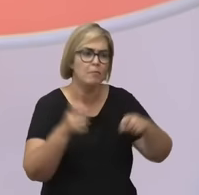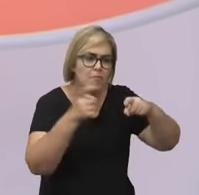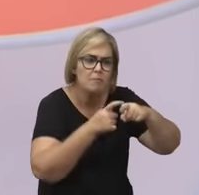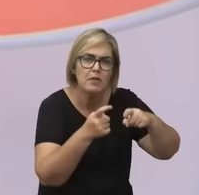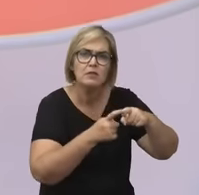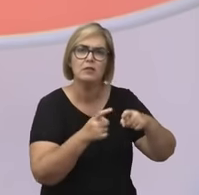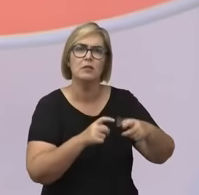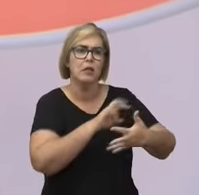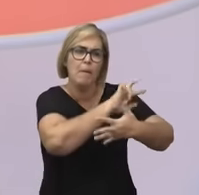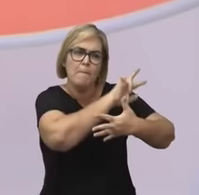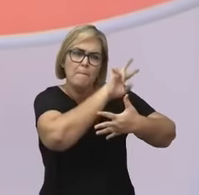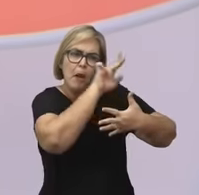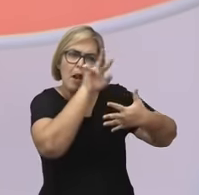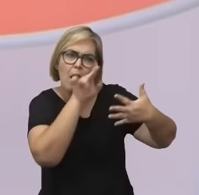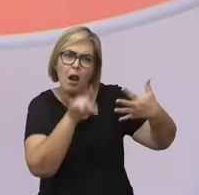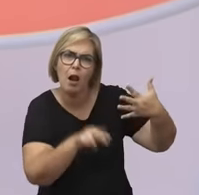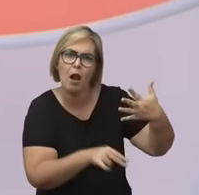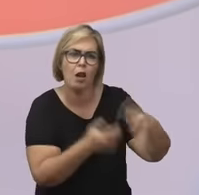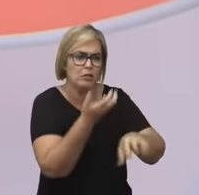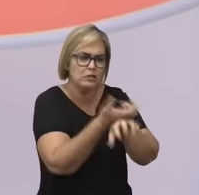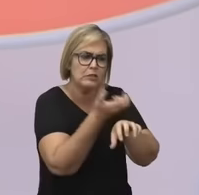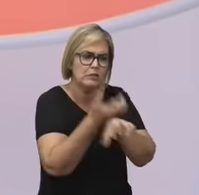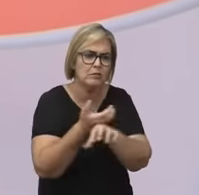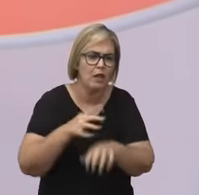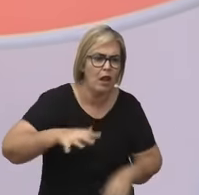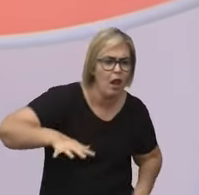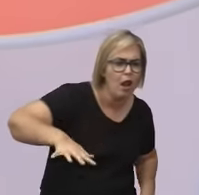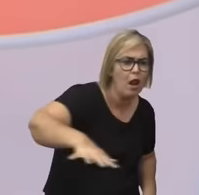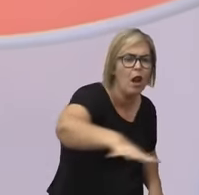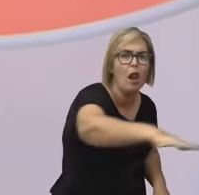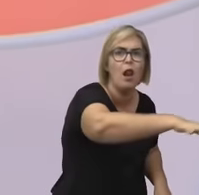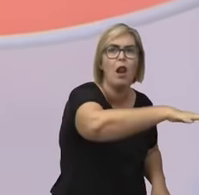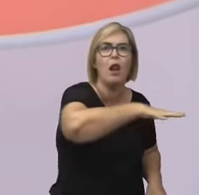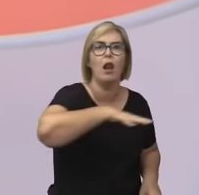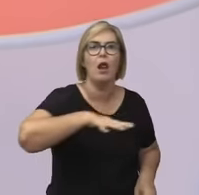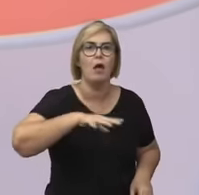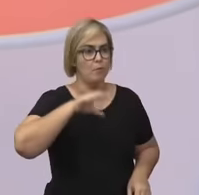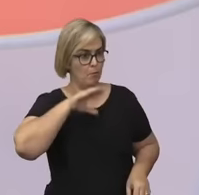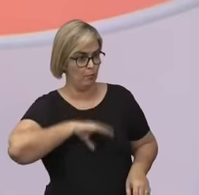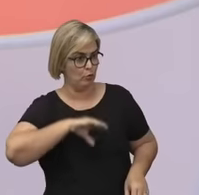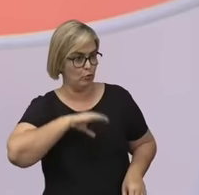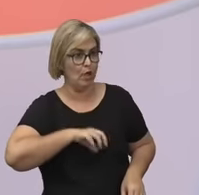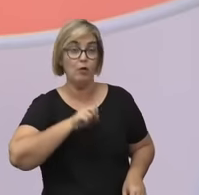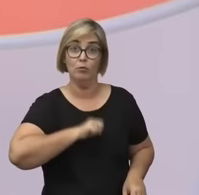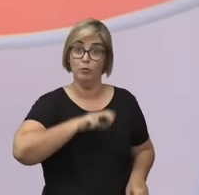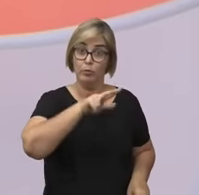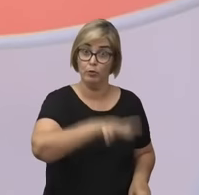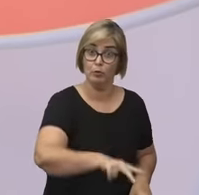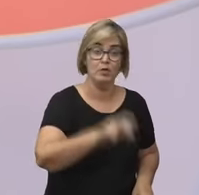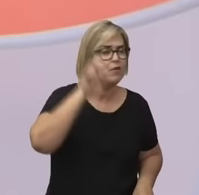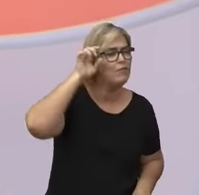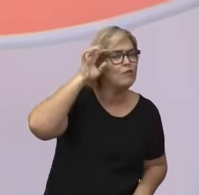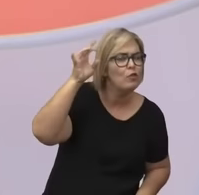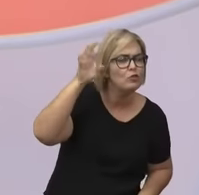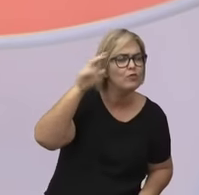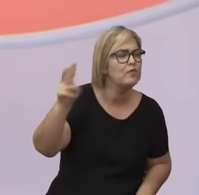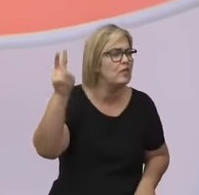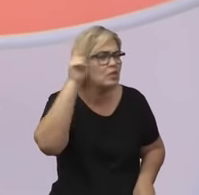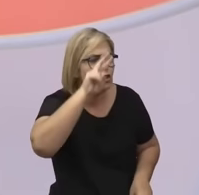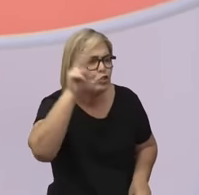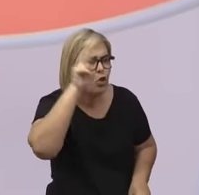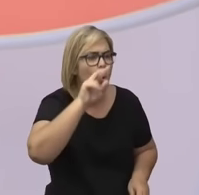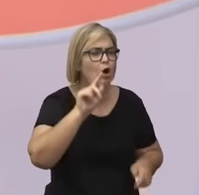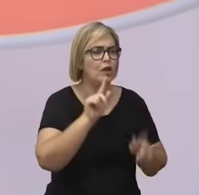a puericultura, a literatura, ao menos a nacional e portuguesa, a filosofia, a história, a